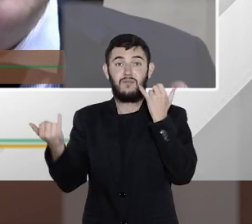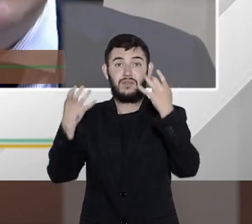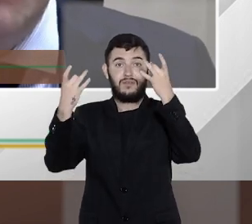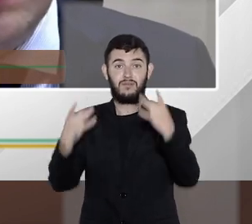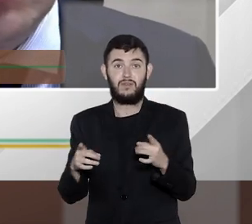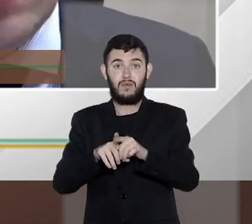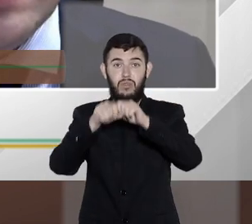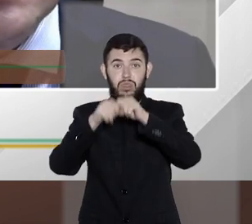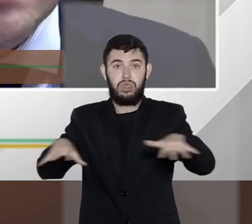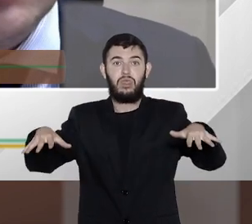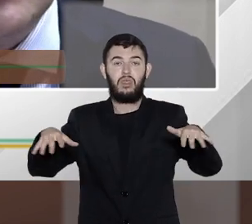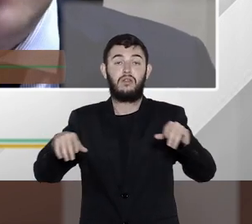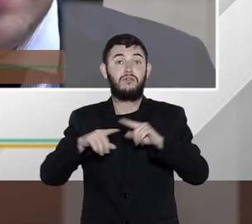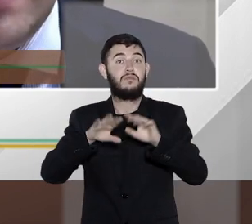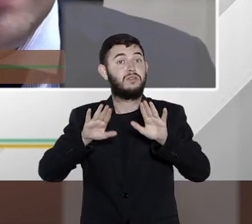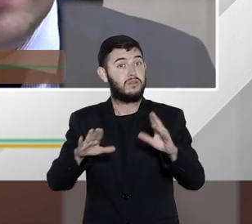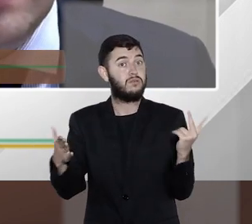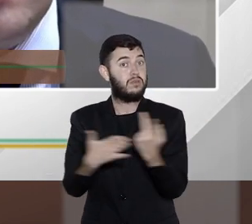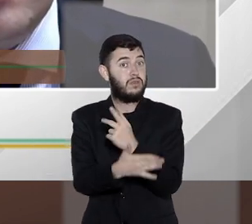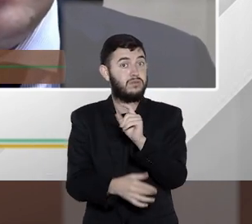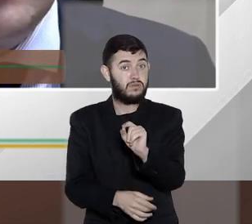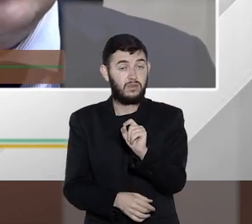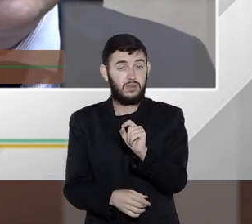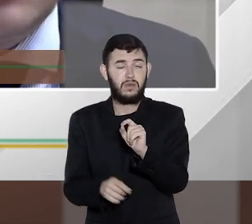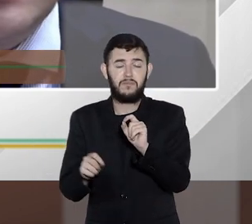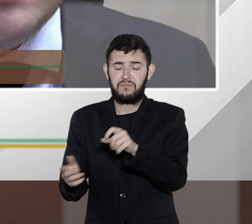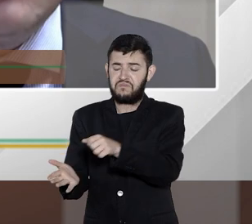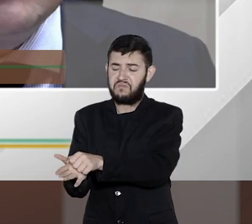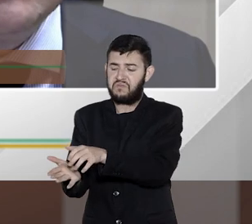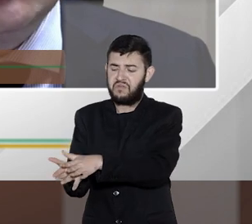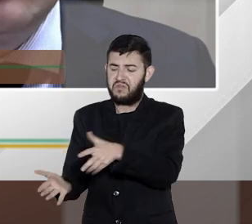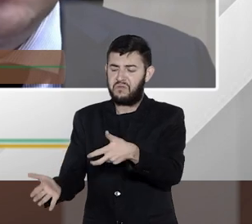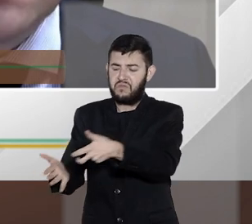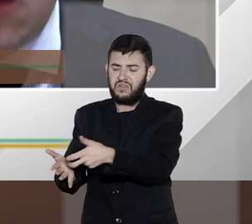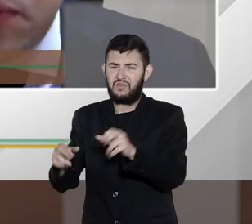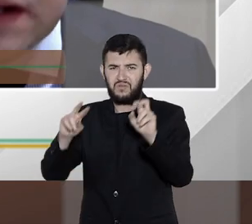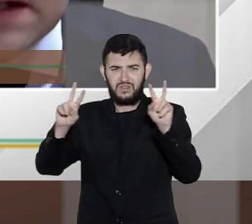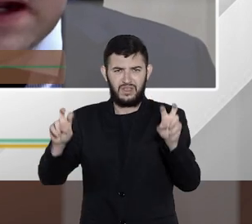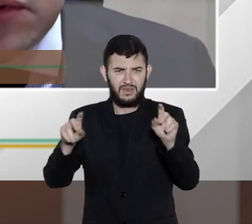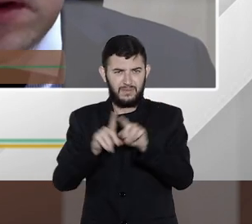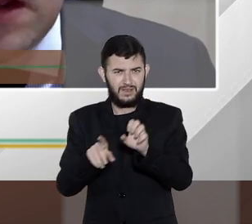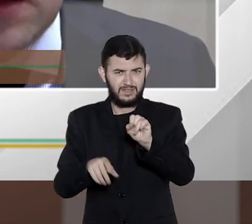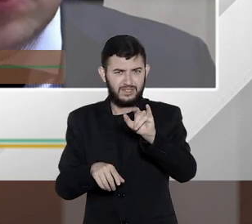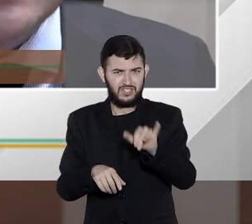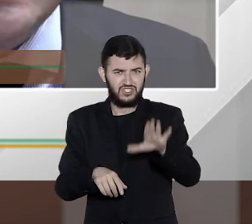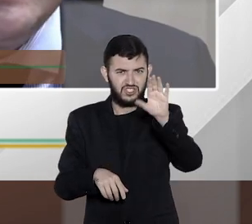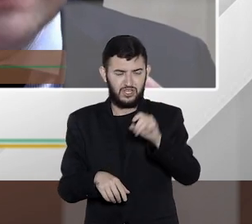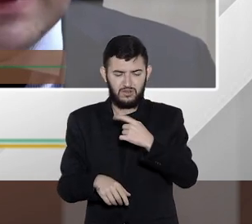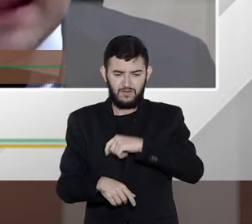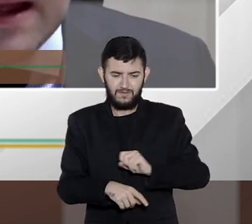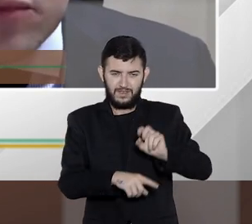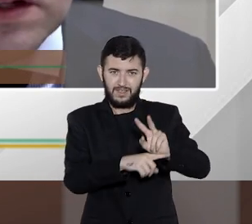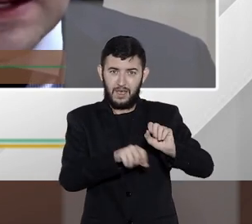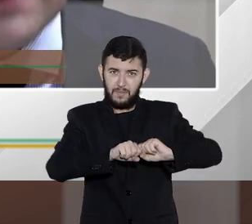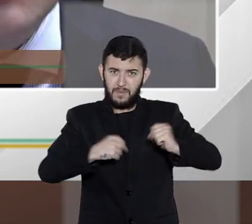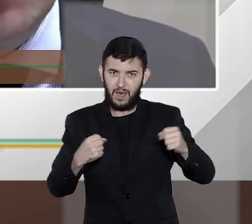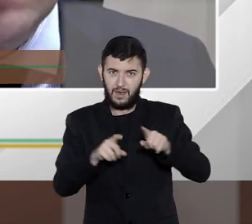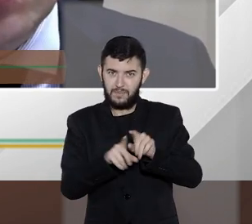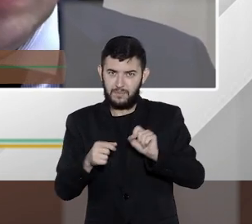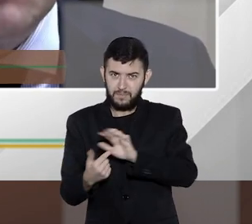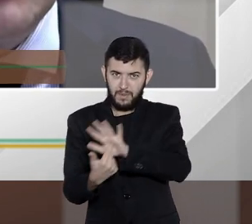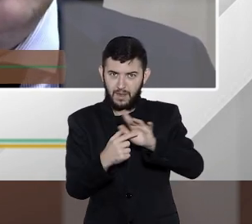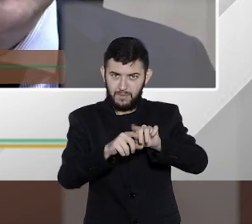são só essas punições que a gente tem em relação a uma quebra de sigilo fiscal, por exemplo. Nós ainda temos